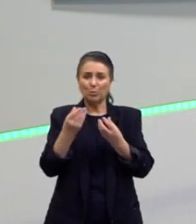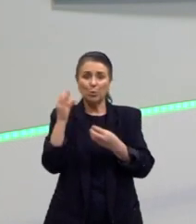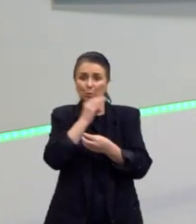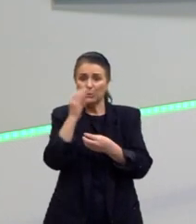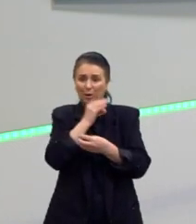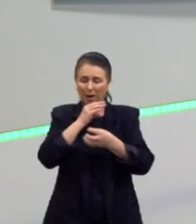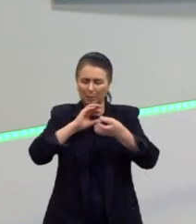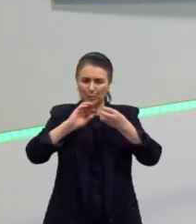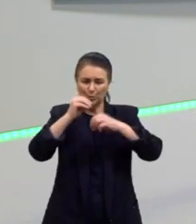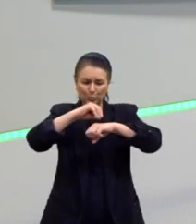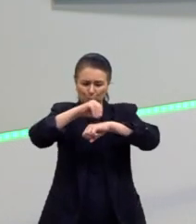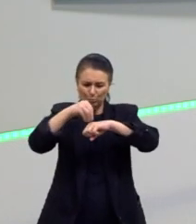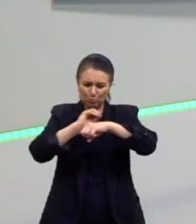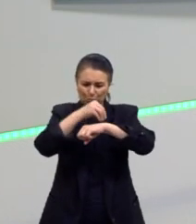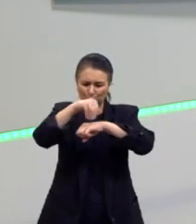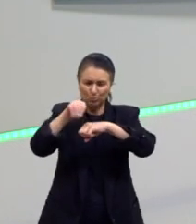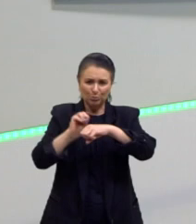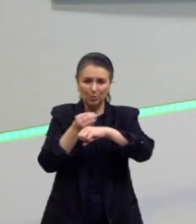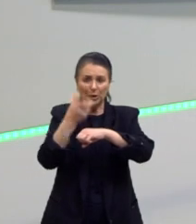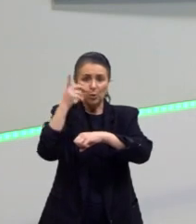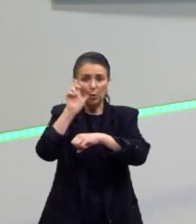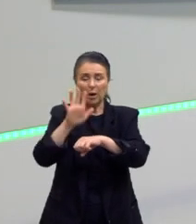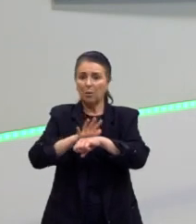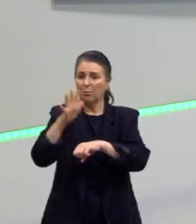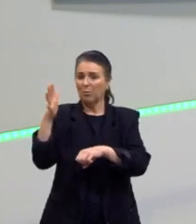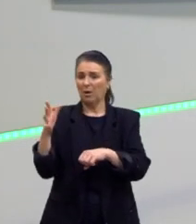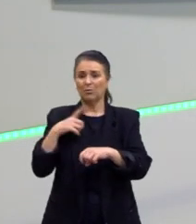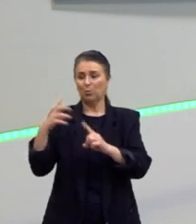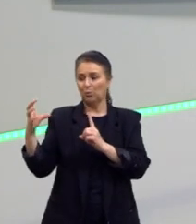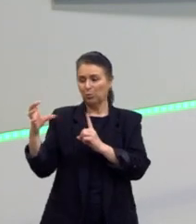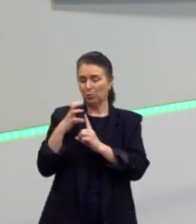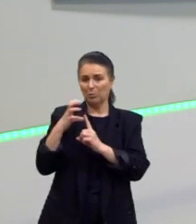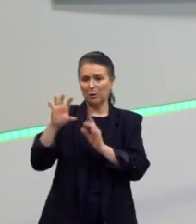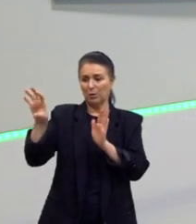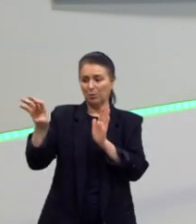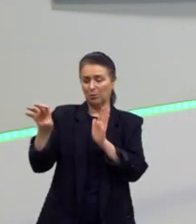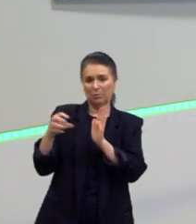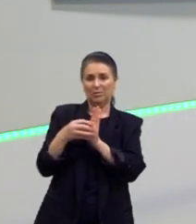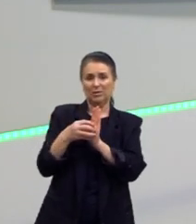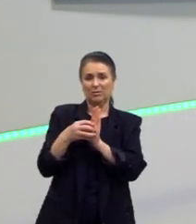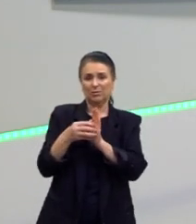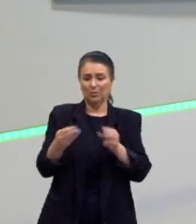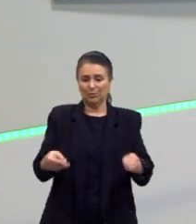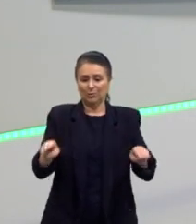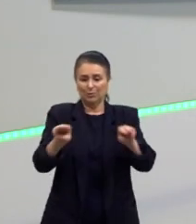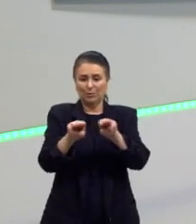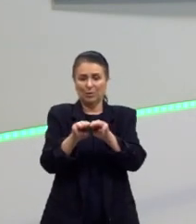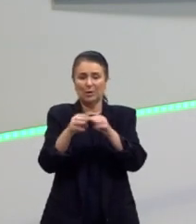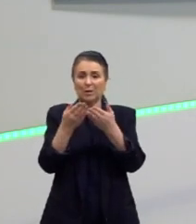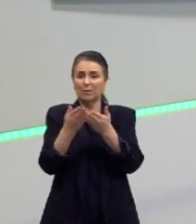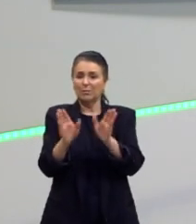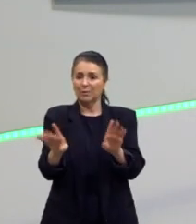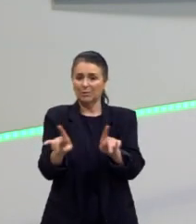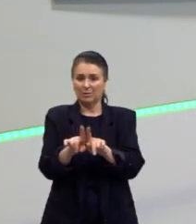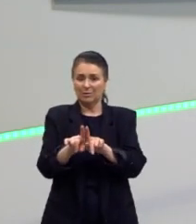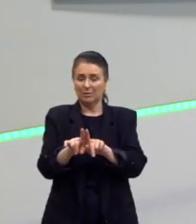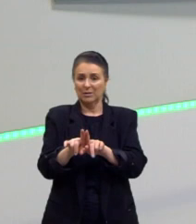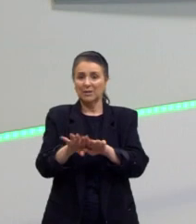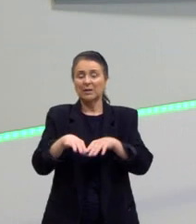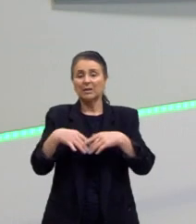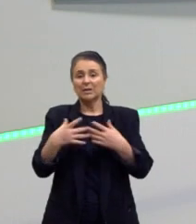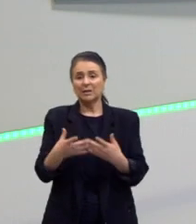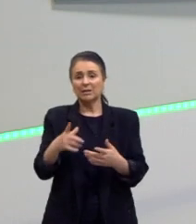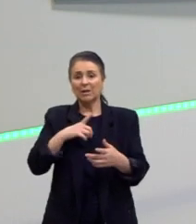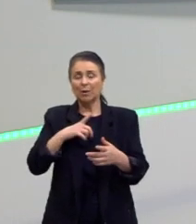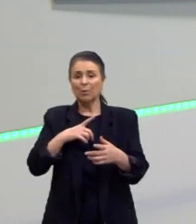que ele não vai conseguir mais ter o seu domínio magnético. vai perder o domínio magnético dele e ele vai, então, deixar de ter